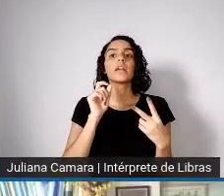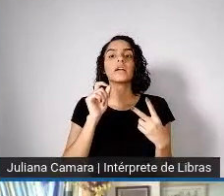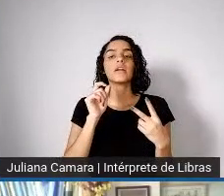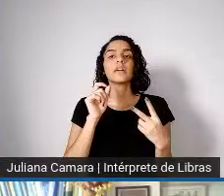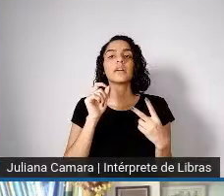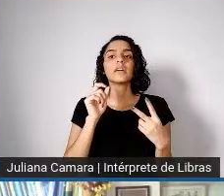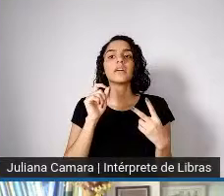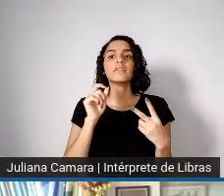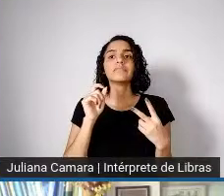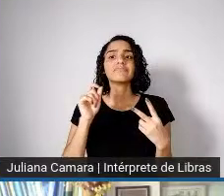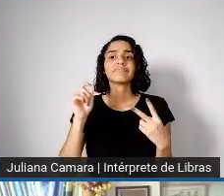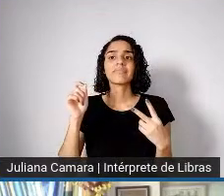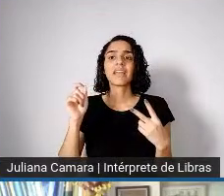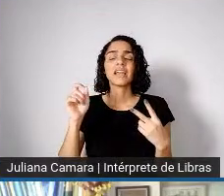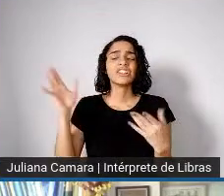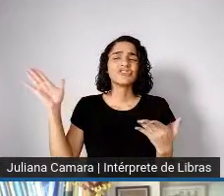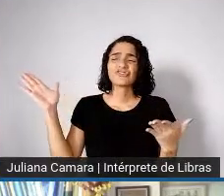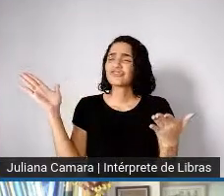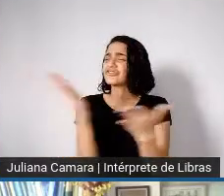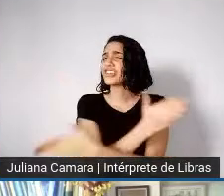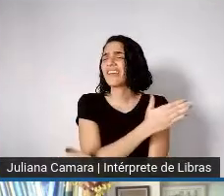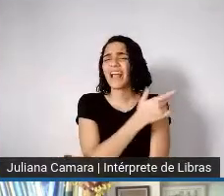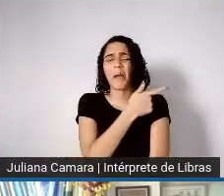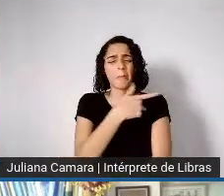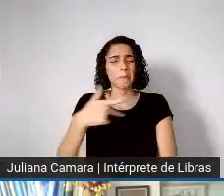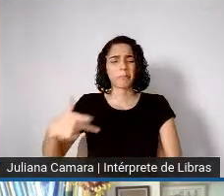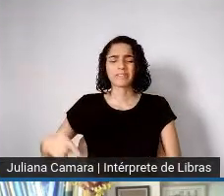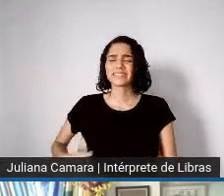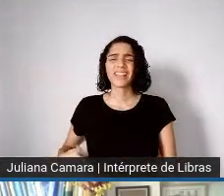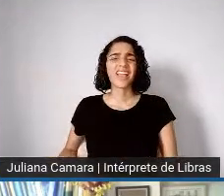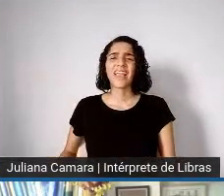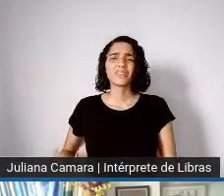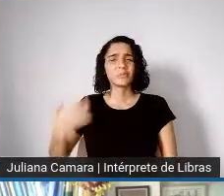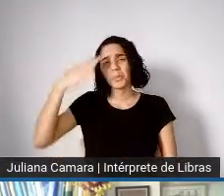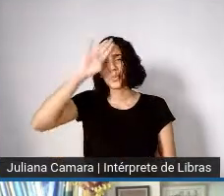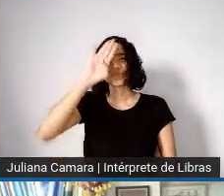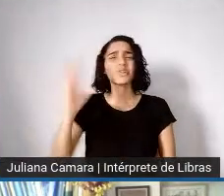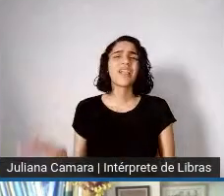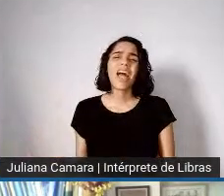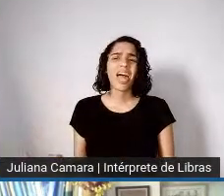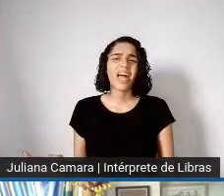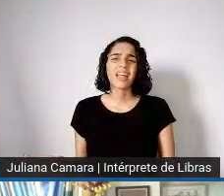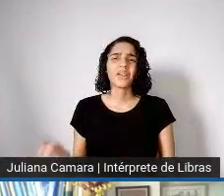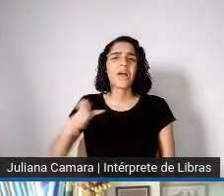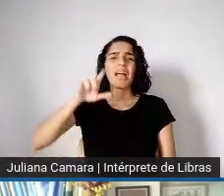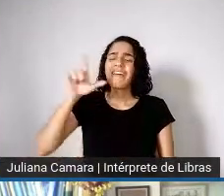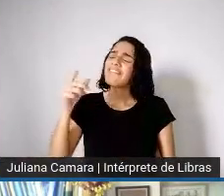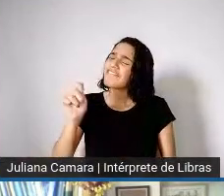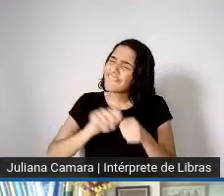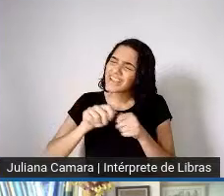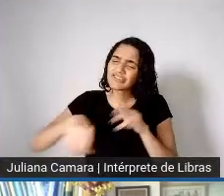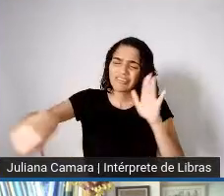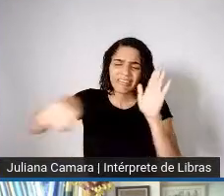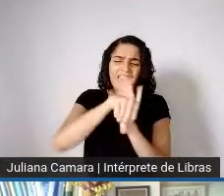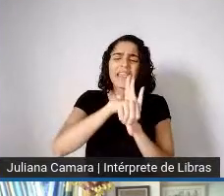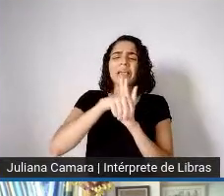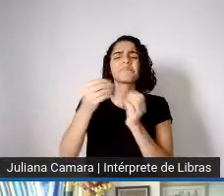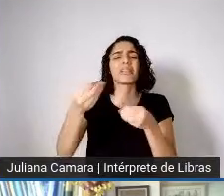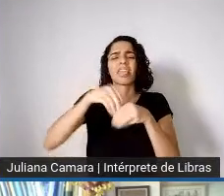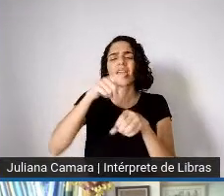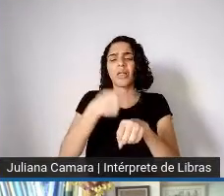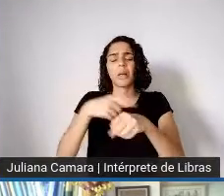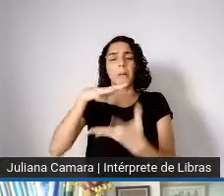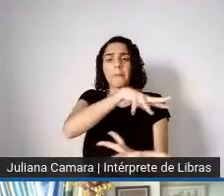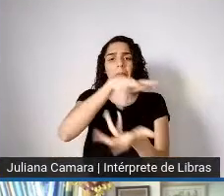República pelos crimes que ele vem cometendo de modo reiterado, na pandemia, fora da pandemia, e ontem culminou com